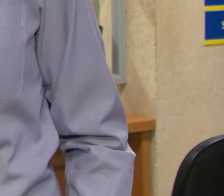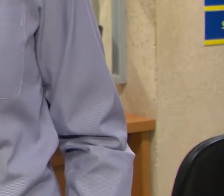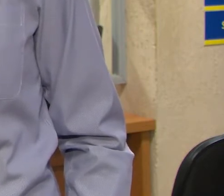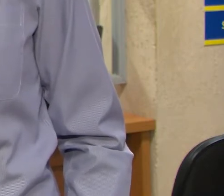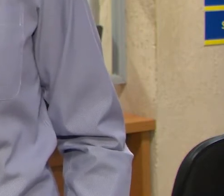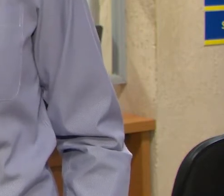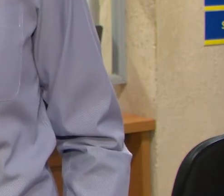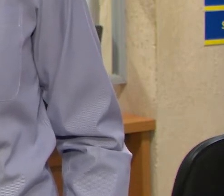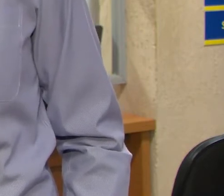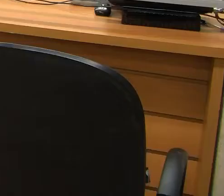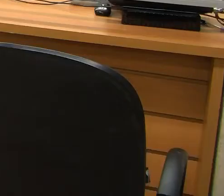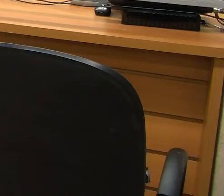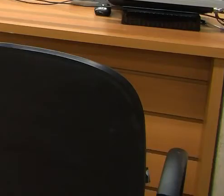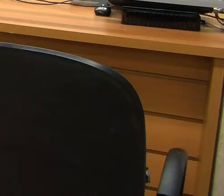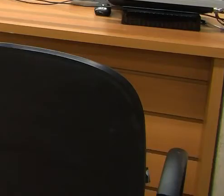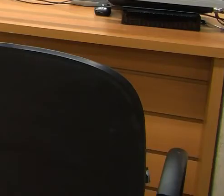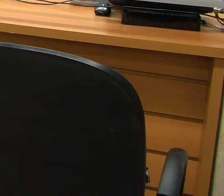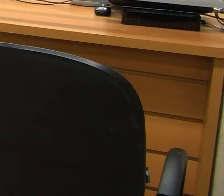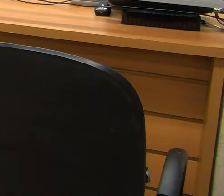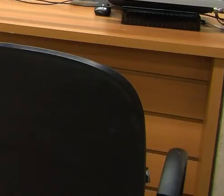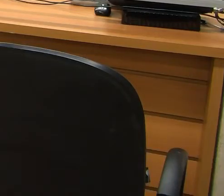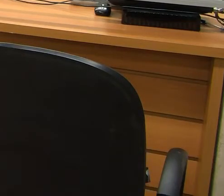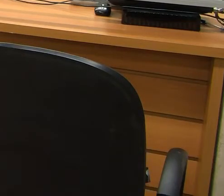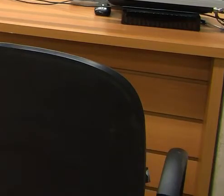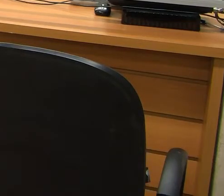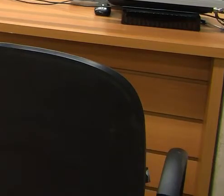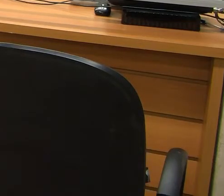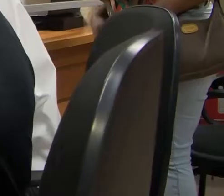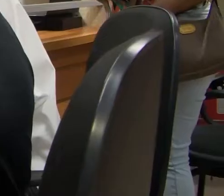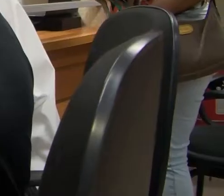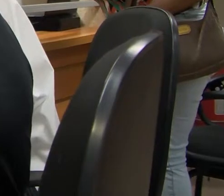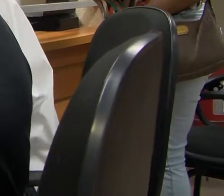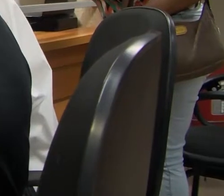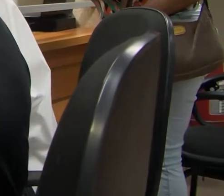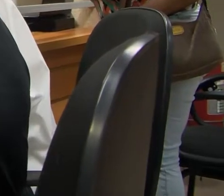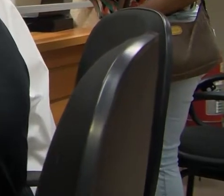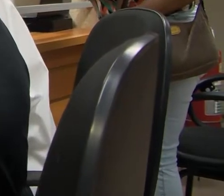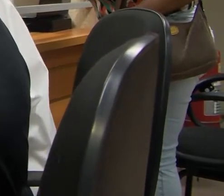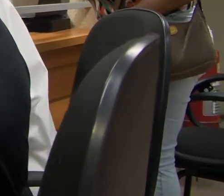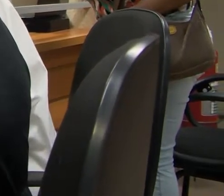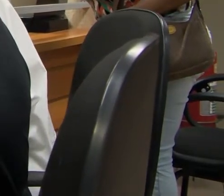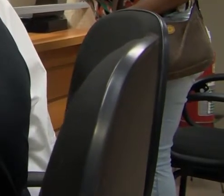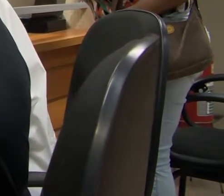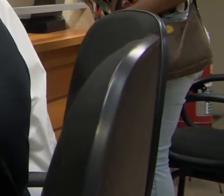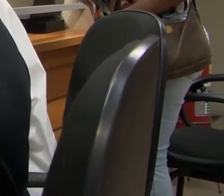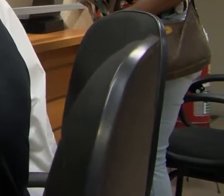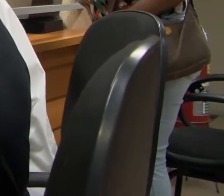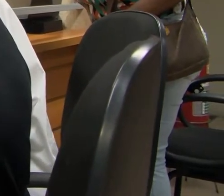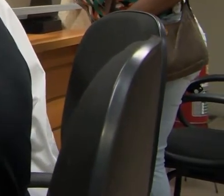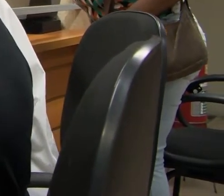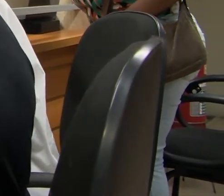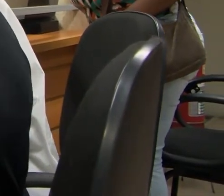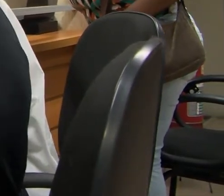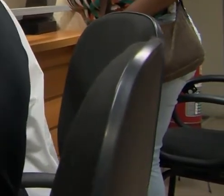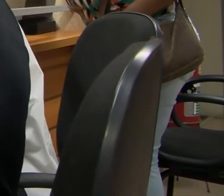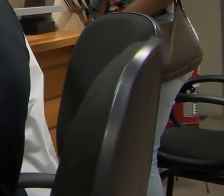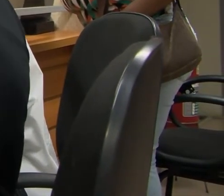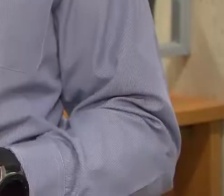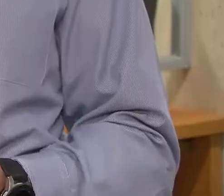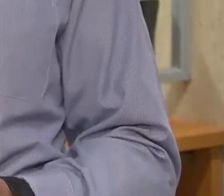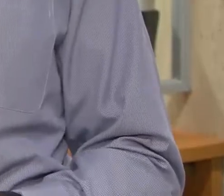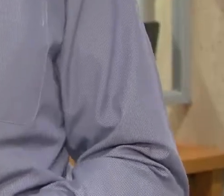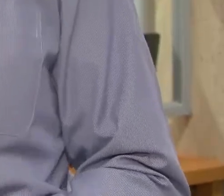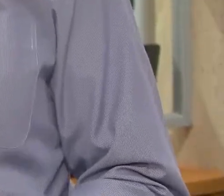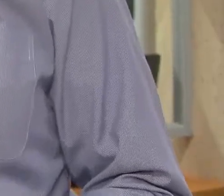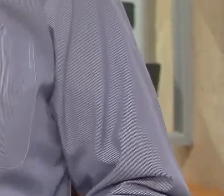os nossos empreendedores. Em São José dos Campos, a cada ano, mais pessoas escolhem se tornar microempreendedores individuais